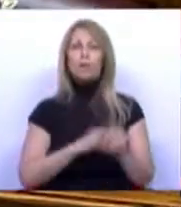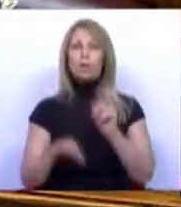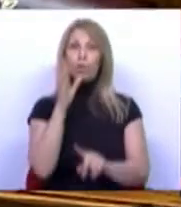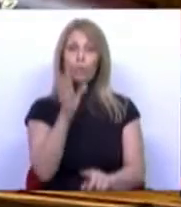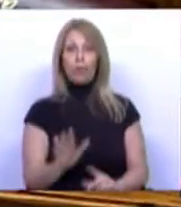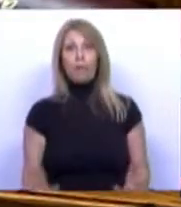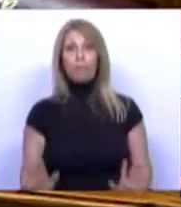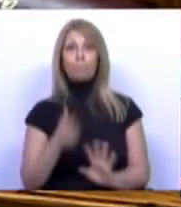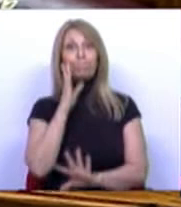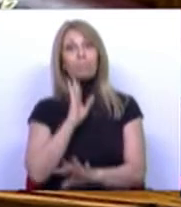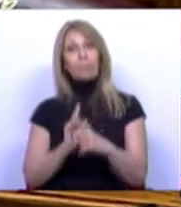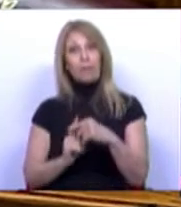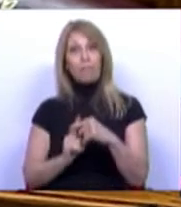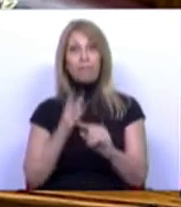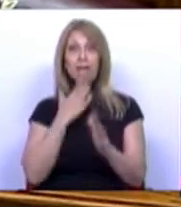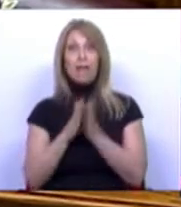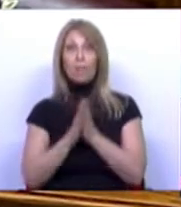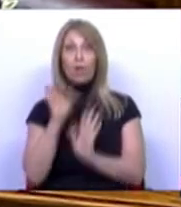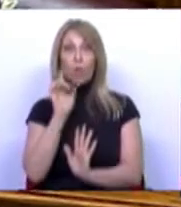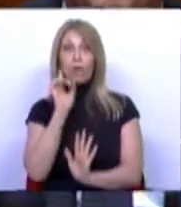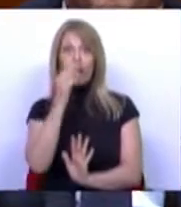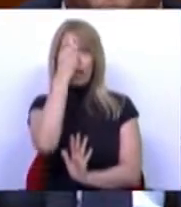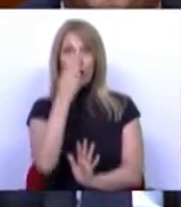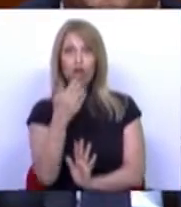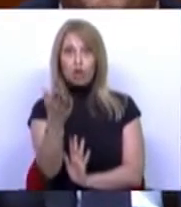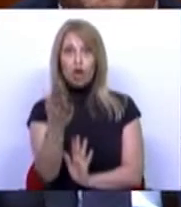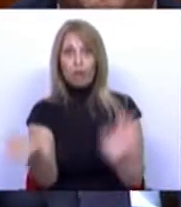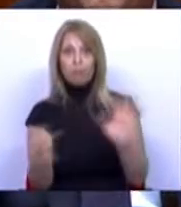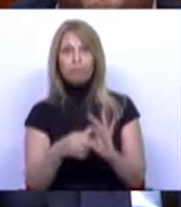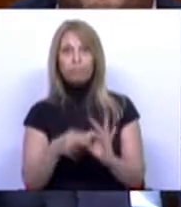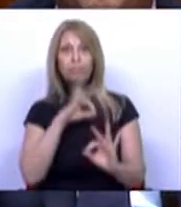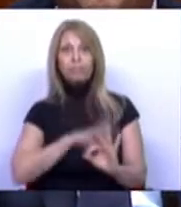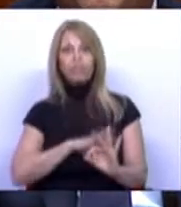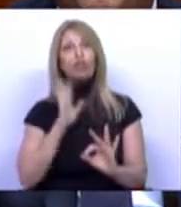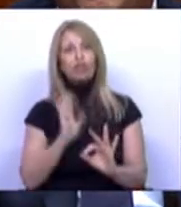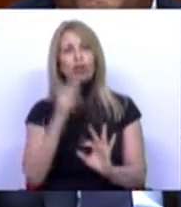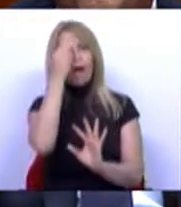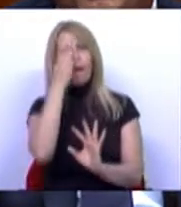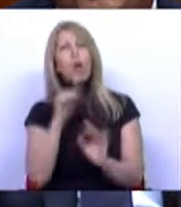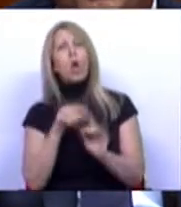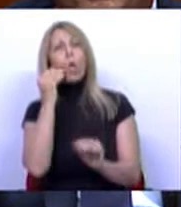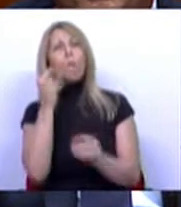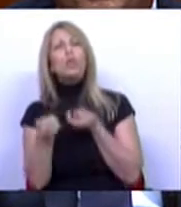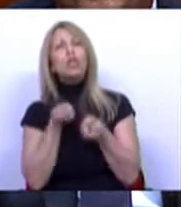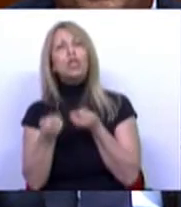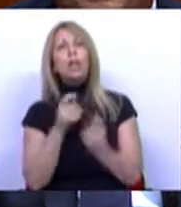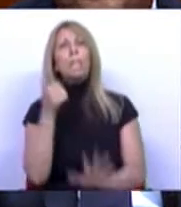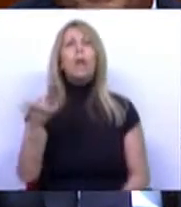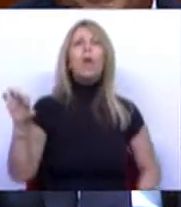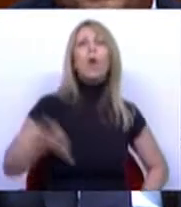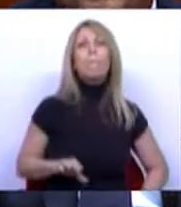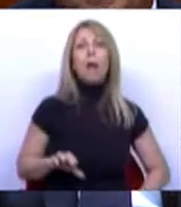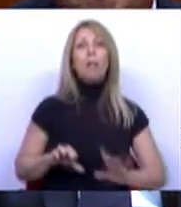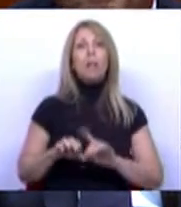Beneficiando da sua qualidade de historiador, já historiou seguramente como é que foram geridos, bem ou mal, tensões